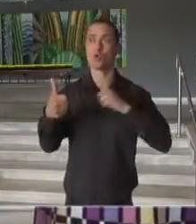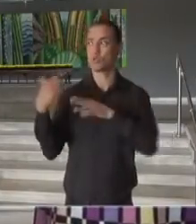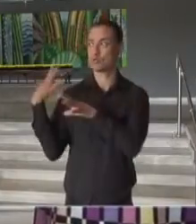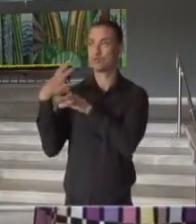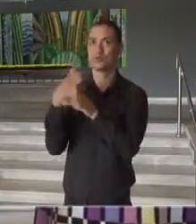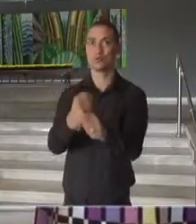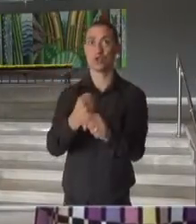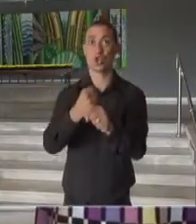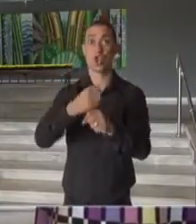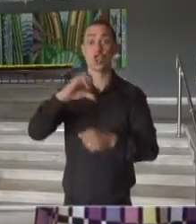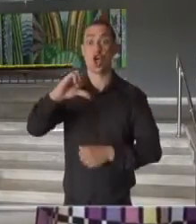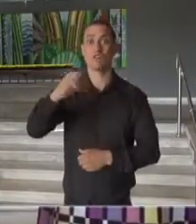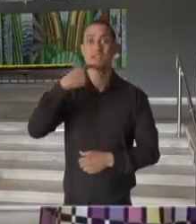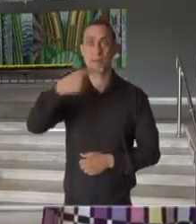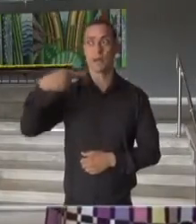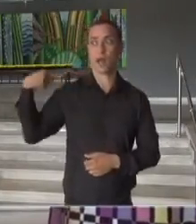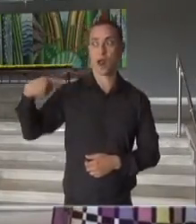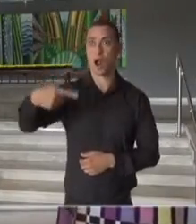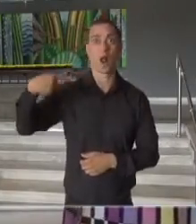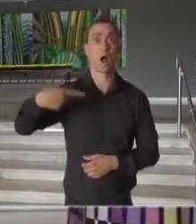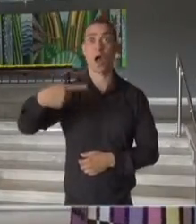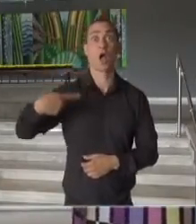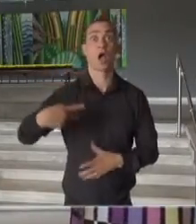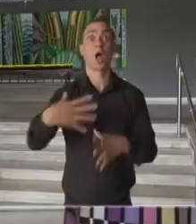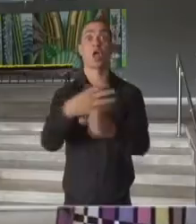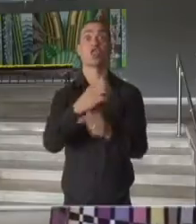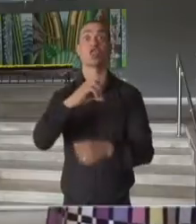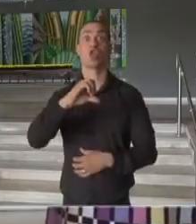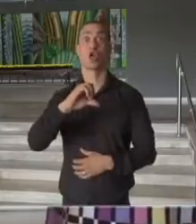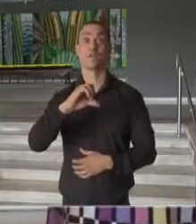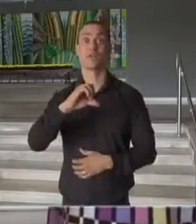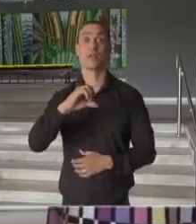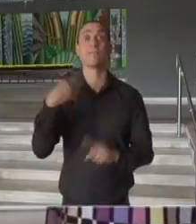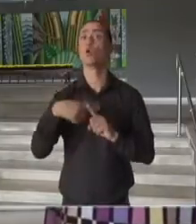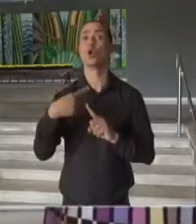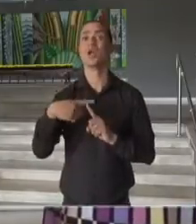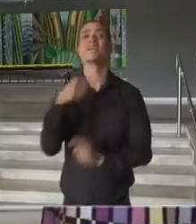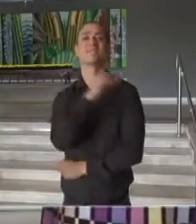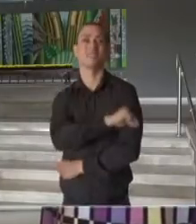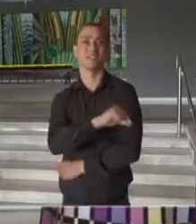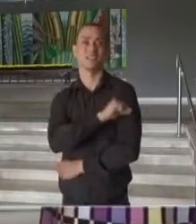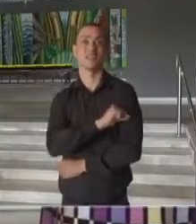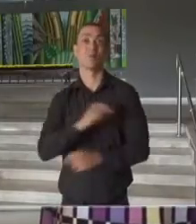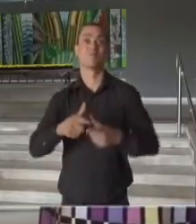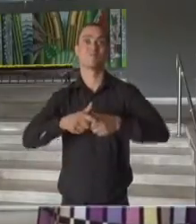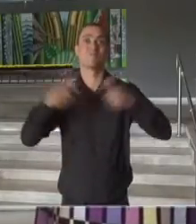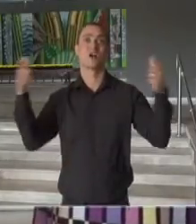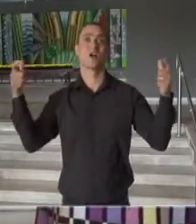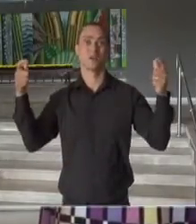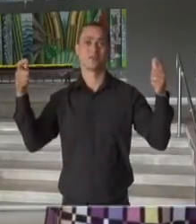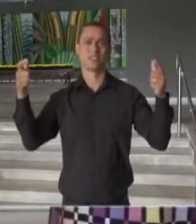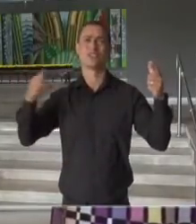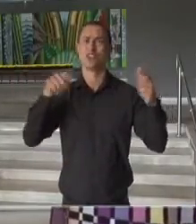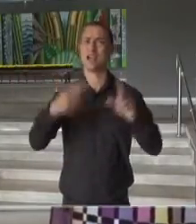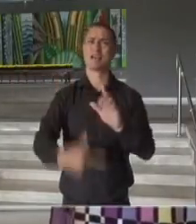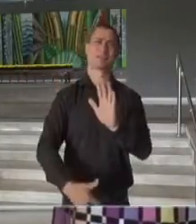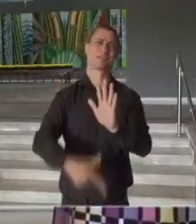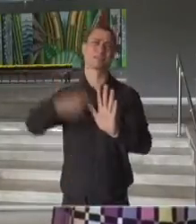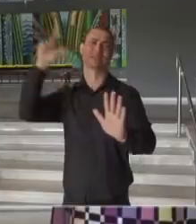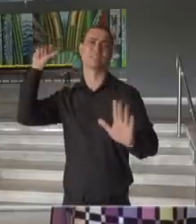nas últimas nove semanas aqui em São Paulo. Qual a razão? A vacinação. Aquilo que nós defendemos desde